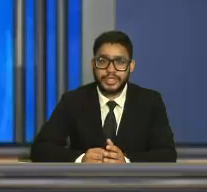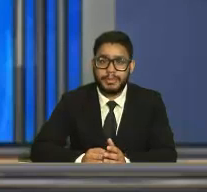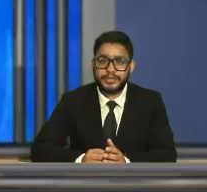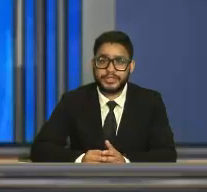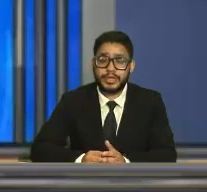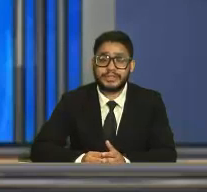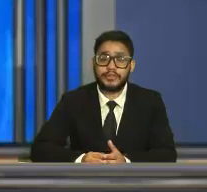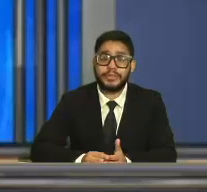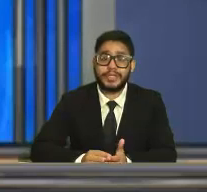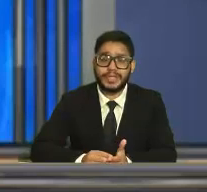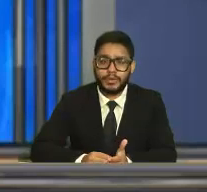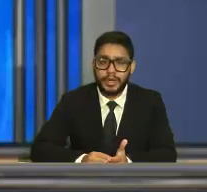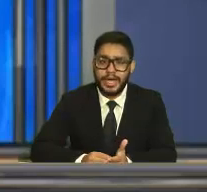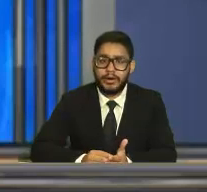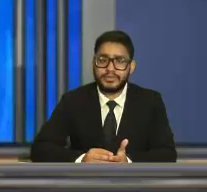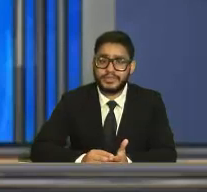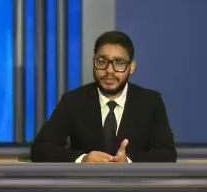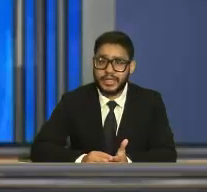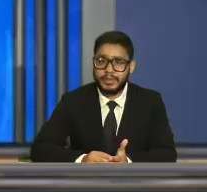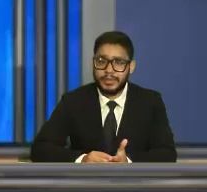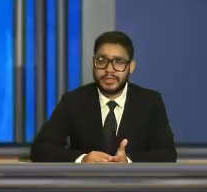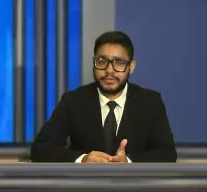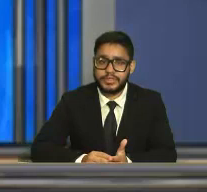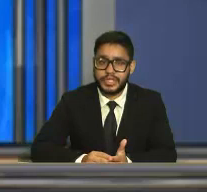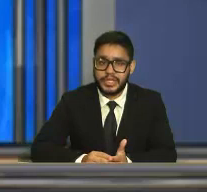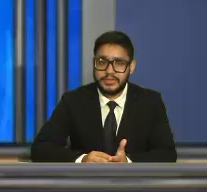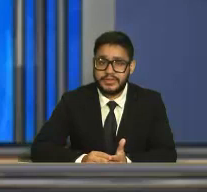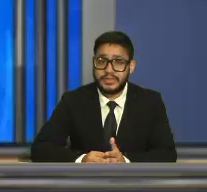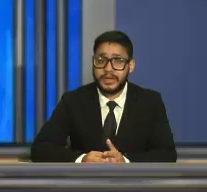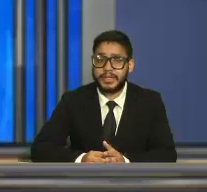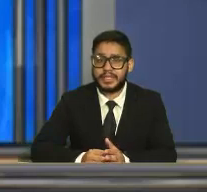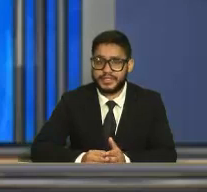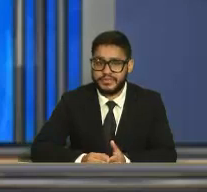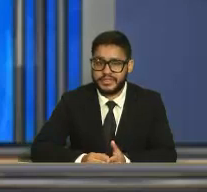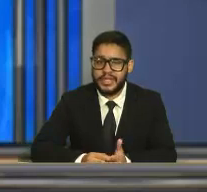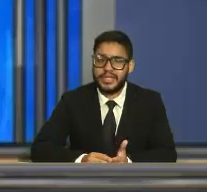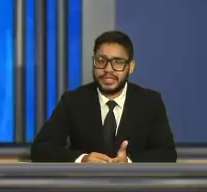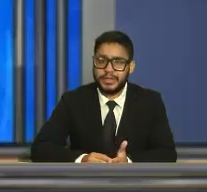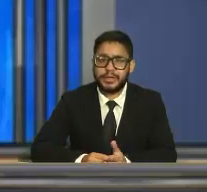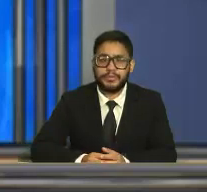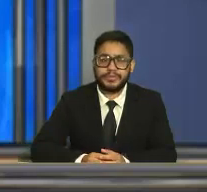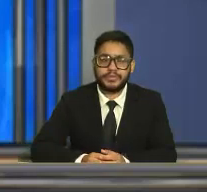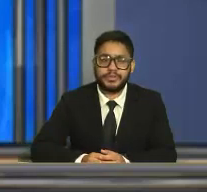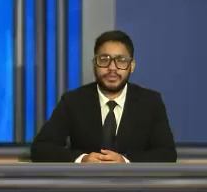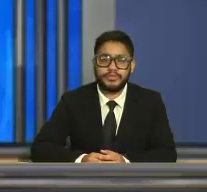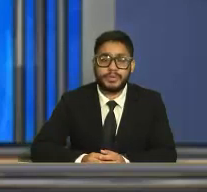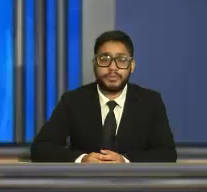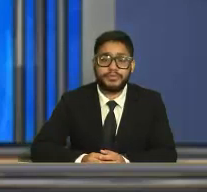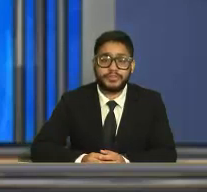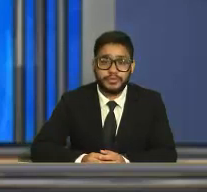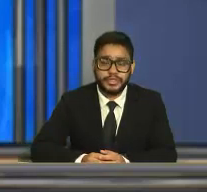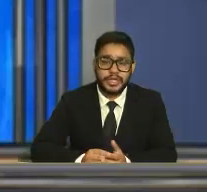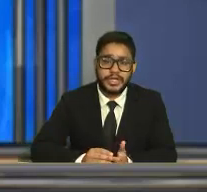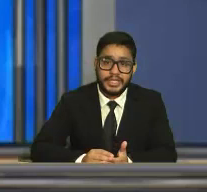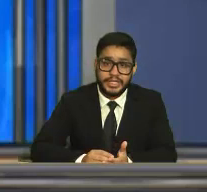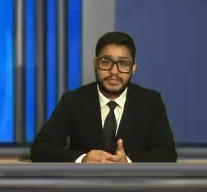que une um trabalho de educação ambiental, auxílio na implementação de trilhas interpretativas e também na promoção de cursos para